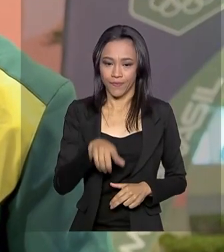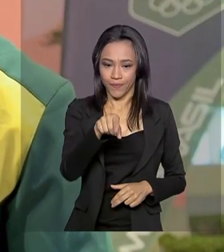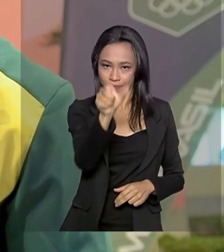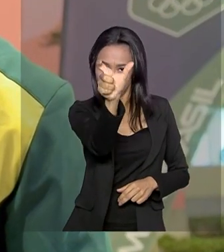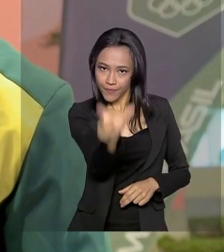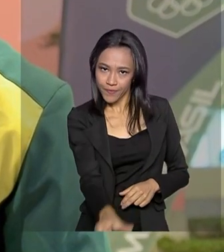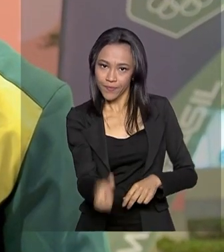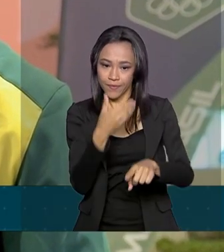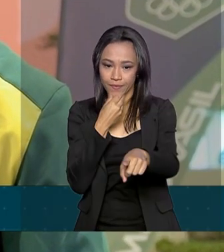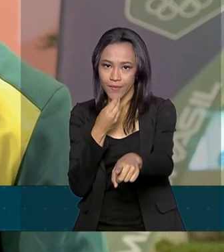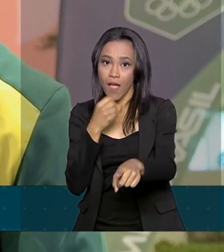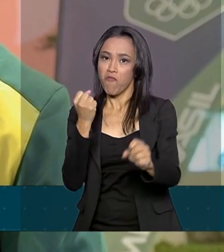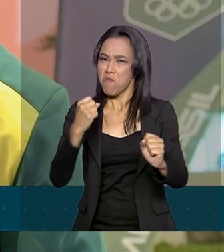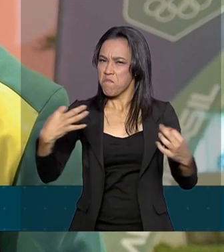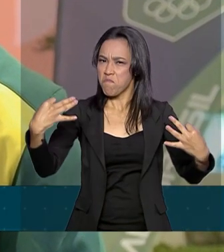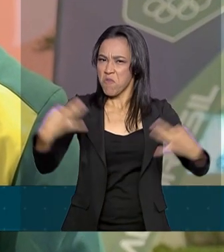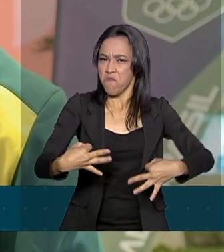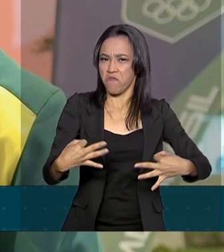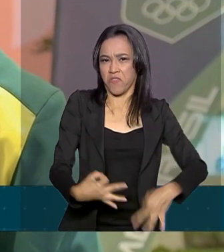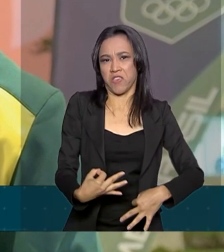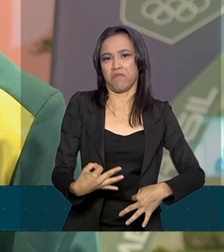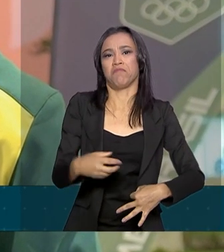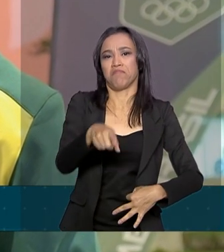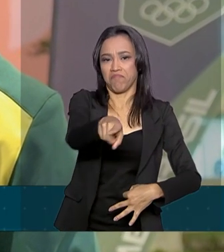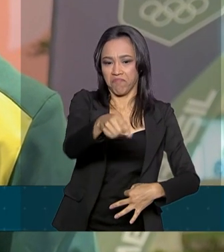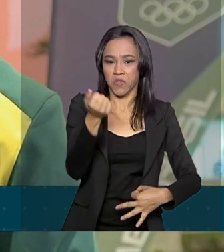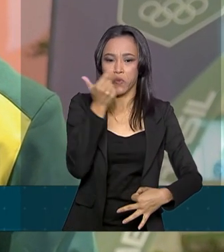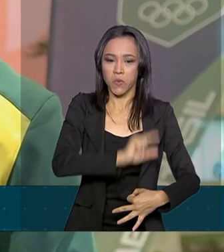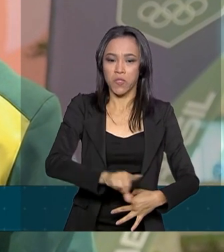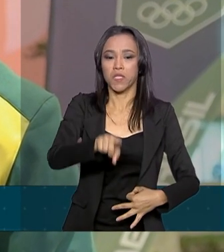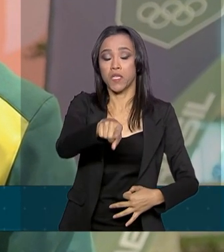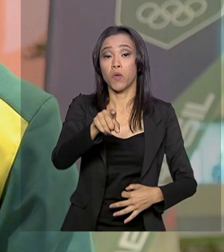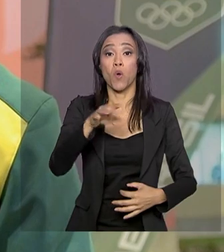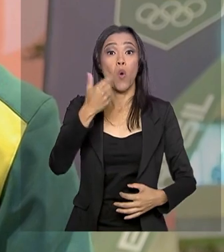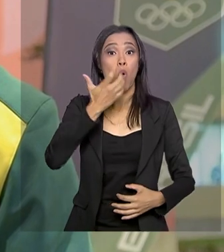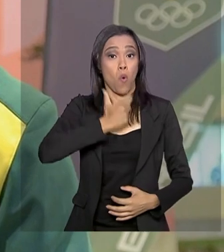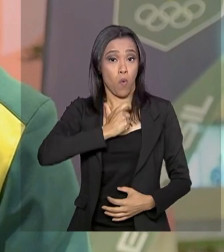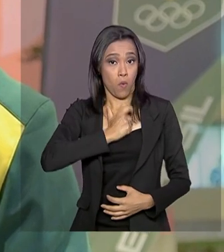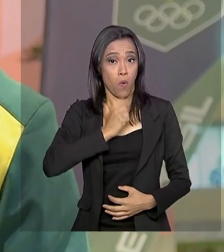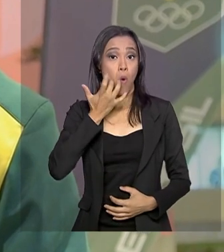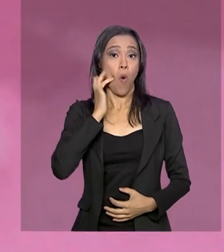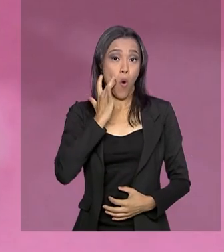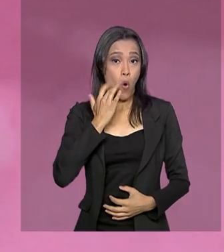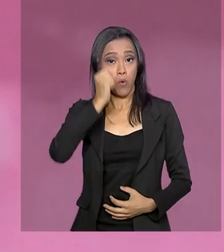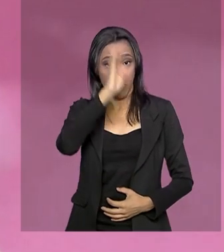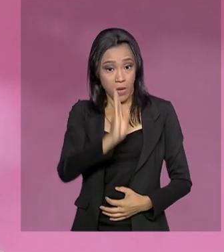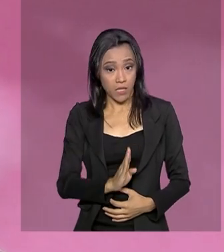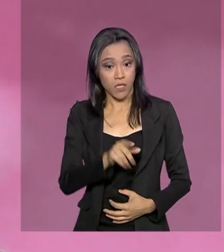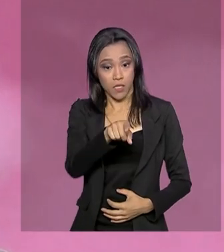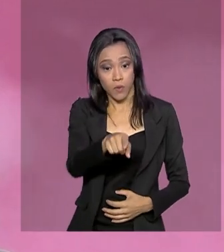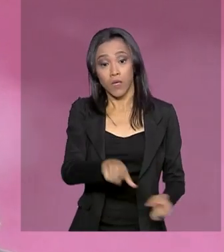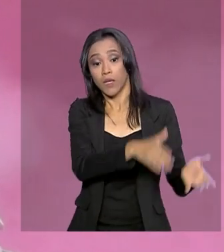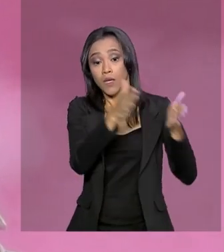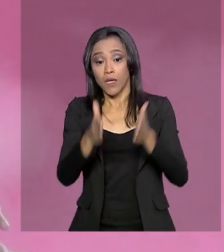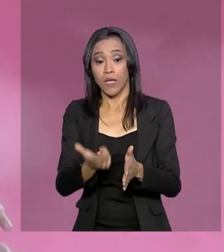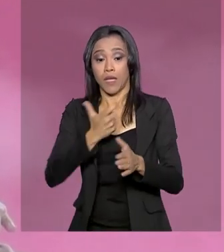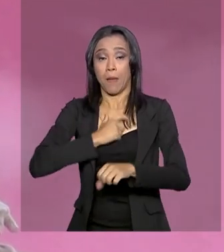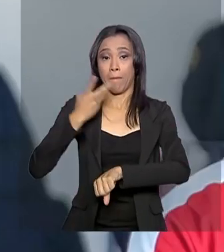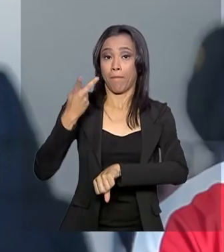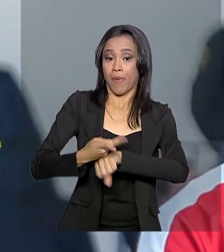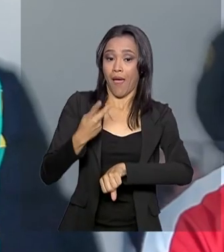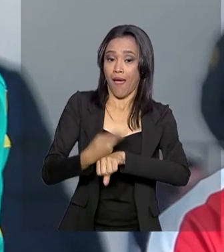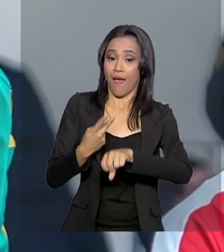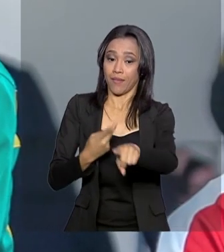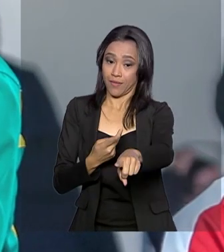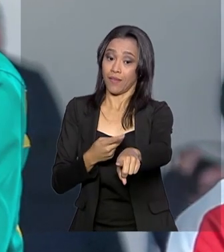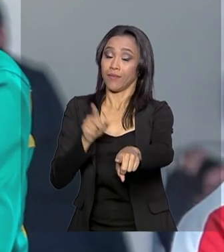Francisco Barreto foi perfeito na barra fixa e conquistou mais um ouro para o Brasil. A medalha de prata ficou com Arthur Nori.